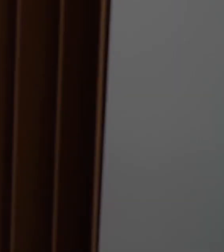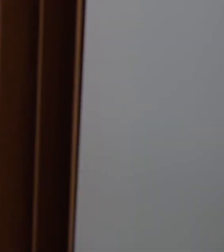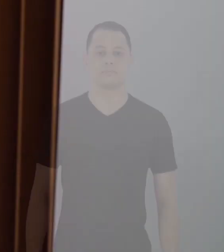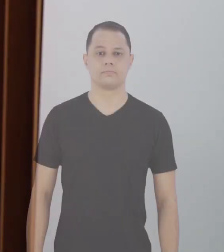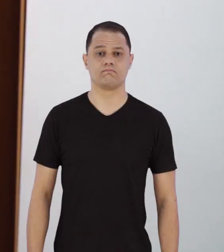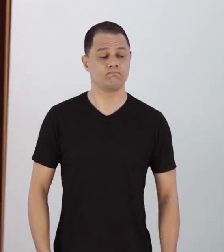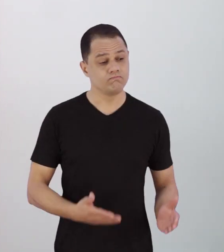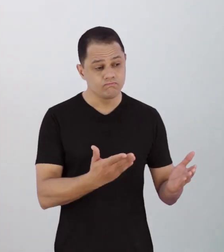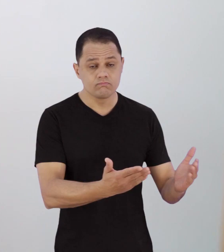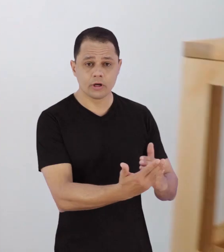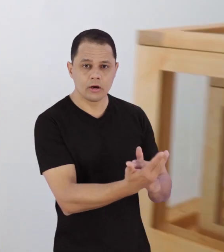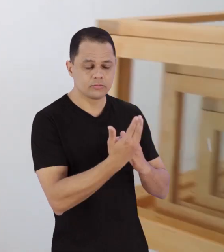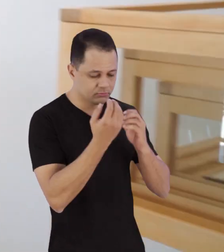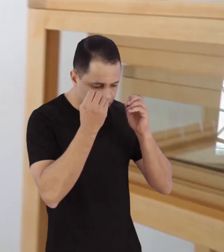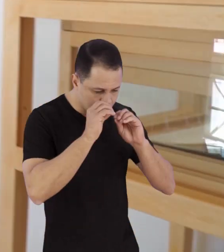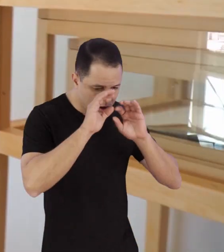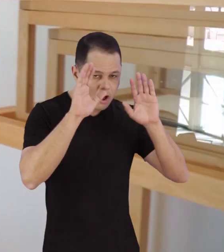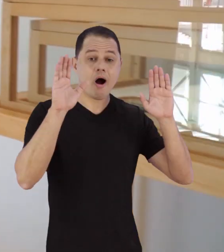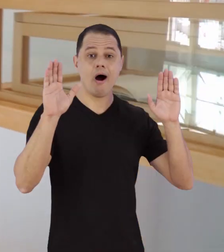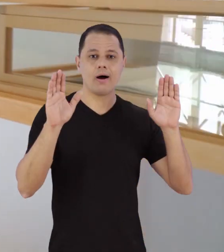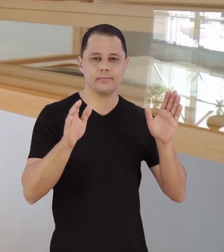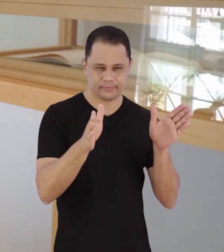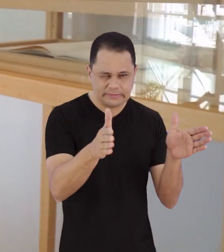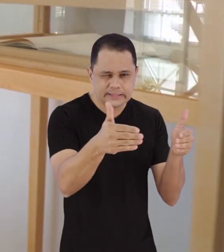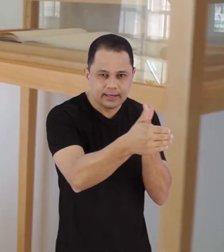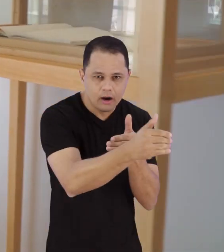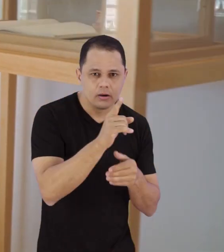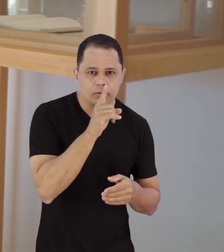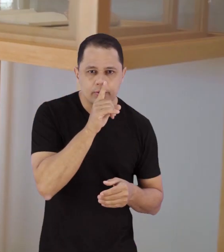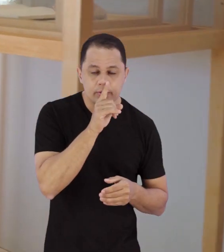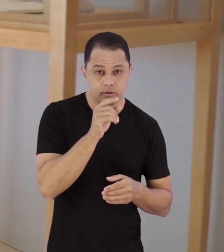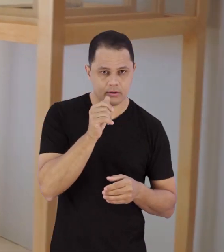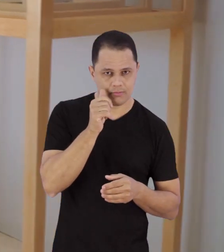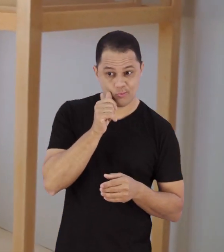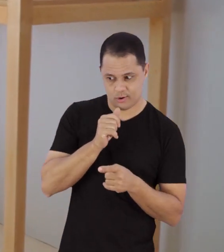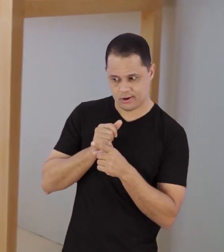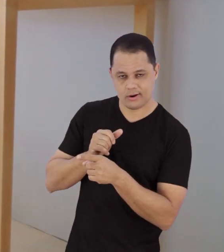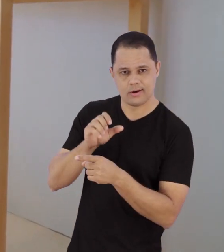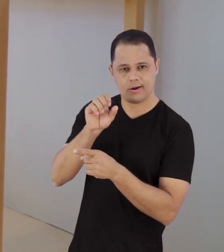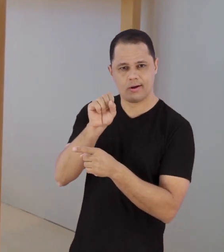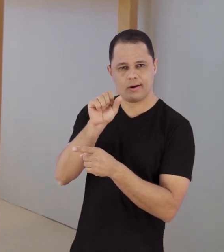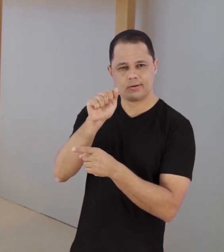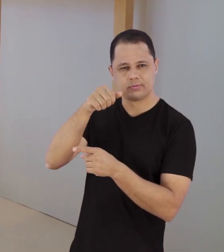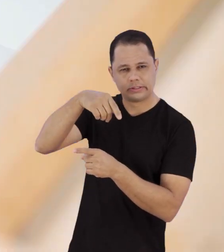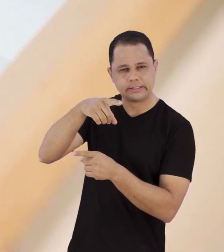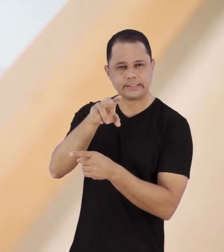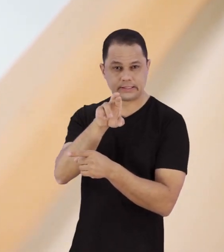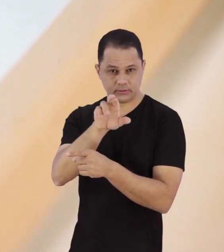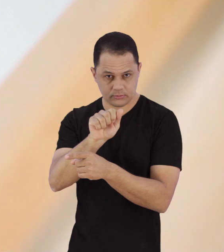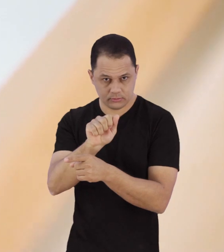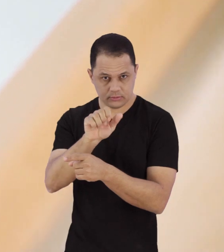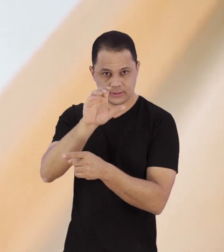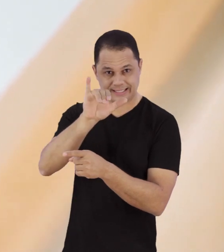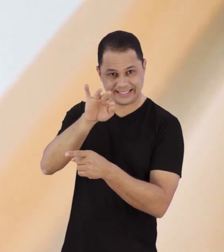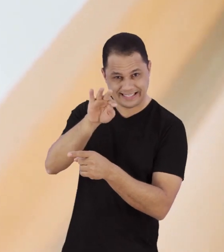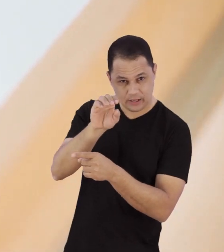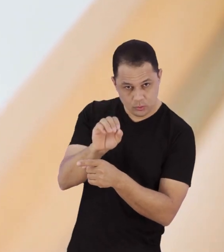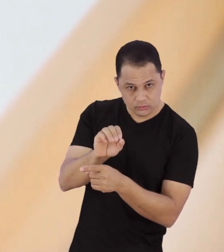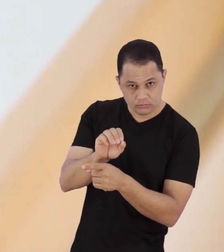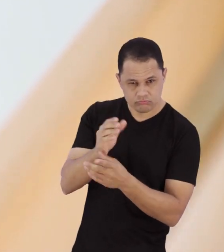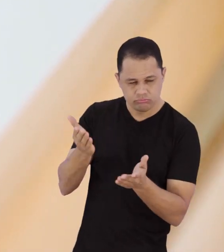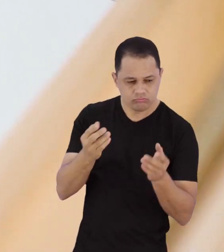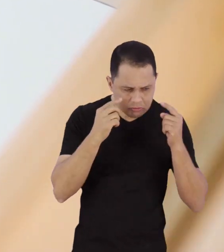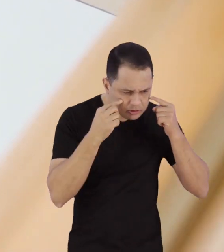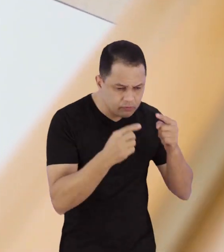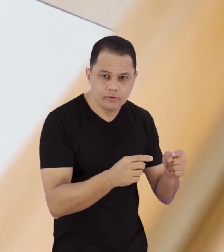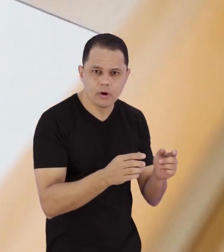Uma possível resposta está na caixa de silêncio de Sandra Cinto. No centro da obra, vemos um caderno aberto com as páginas em